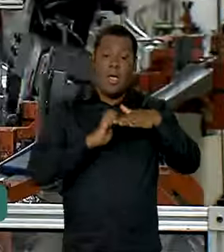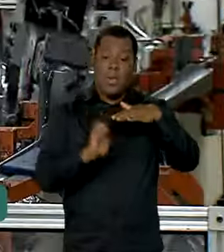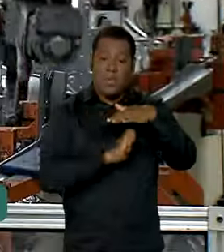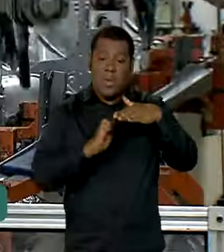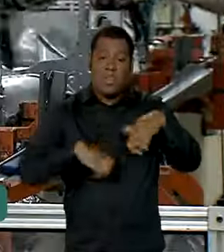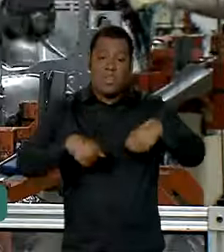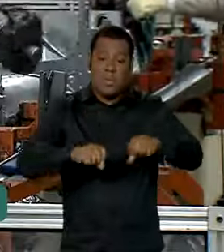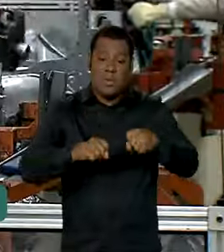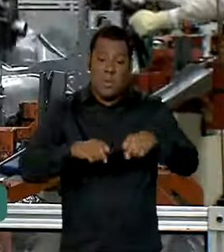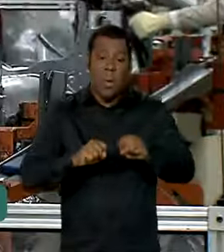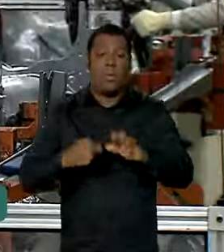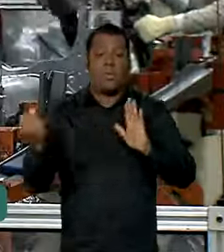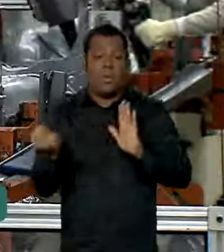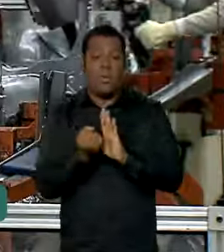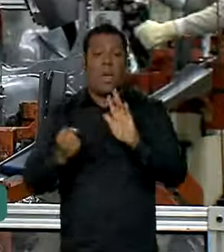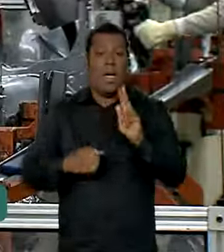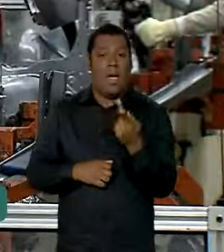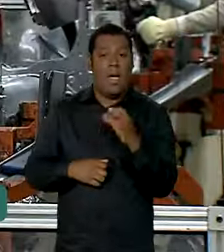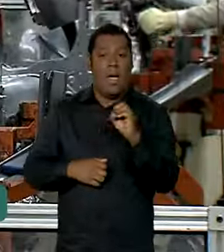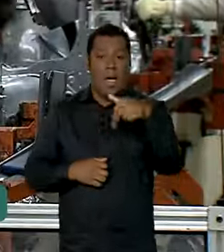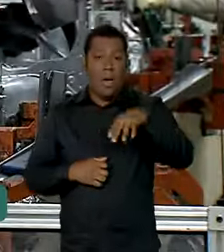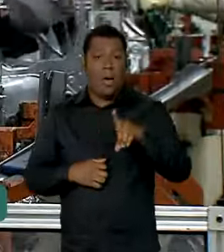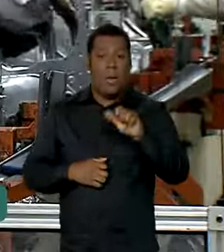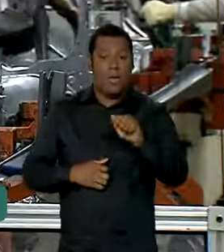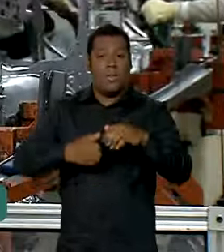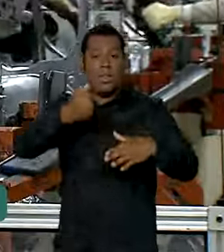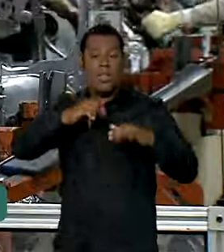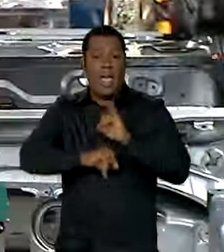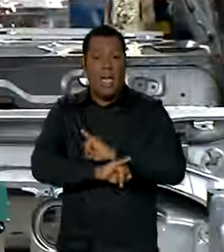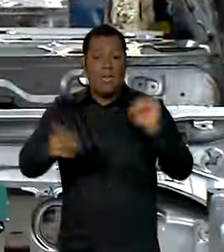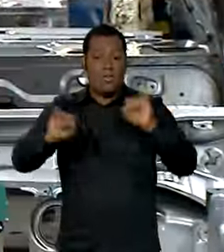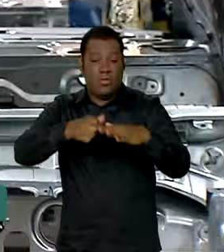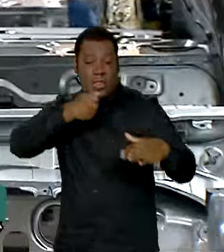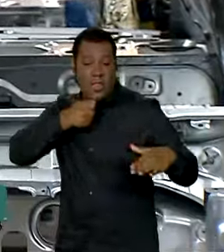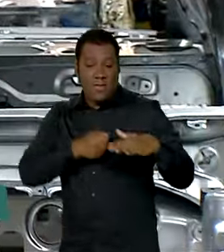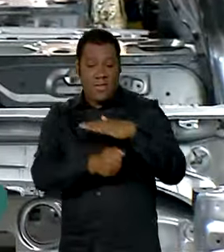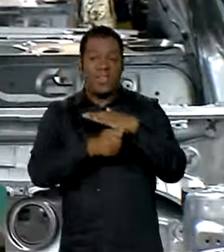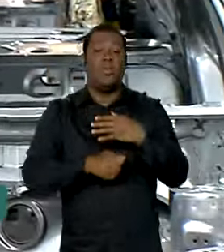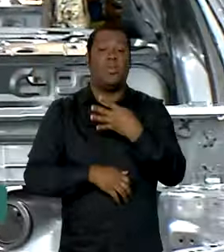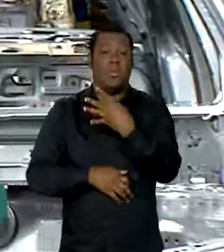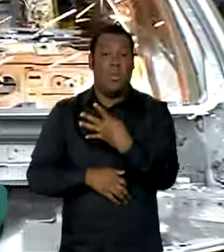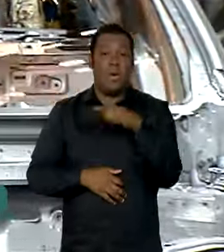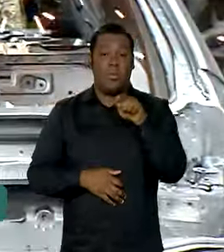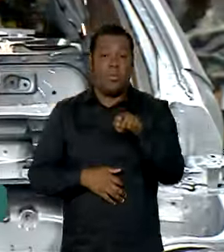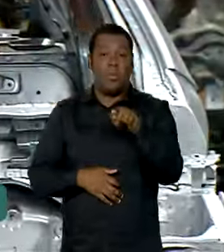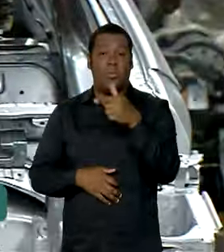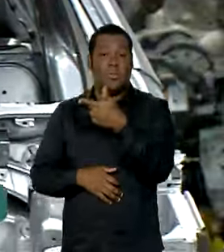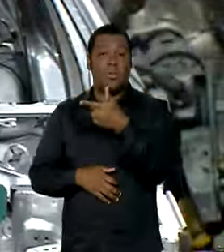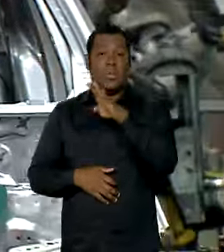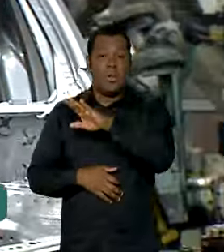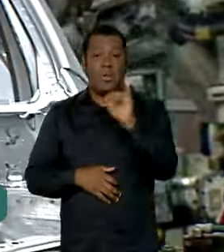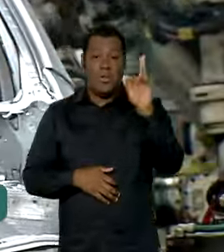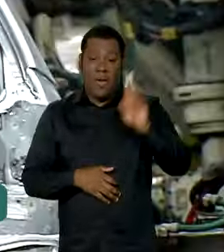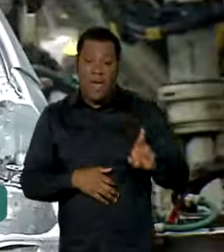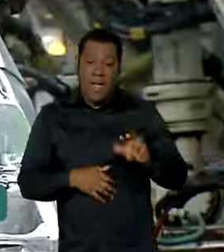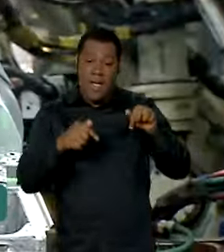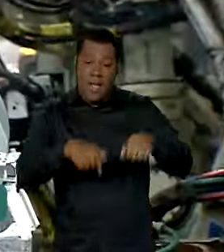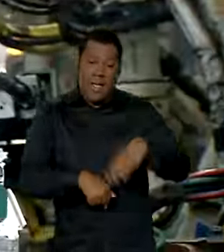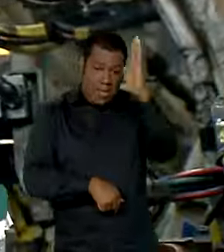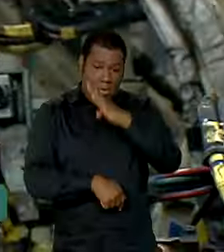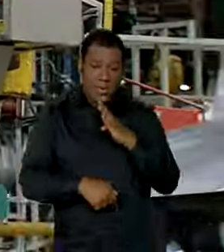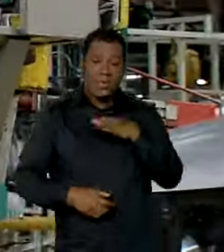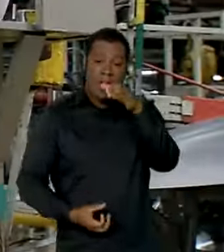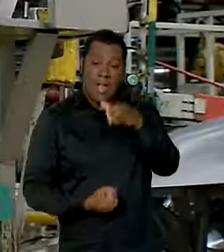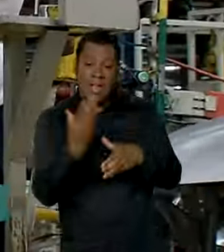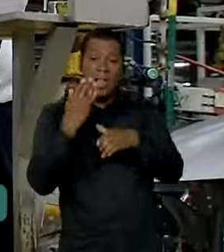investimentos bilionário com o governo federal. Serão R 4,2 bilhões até 2030 para desenvolver uma nova